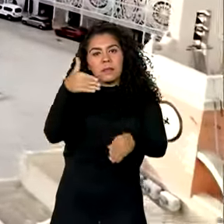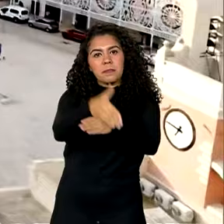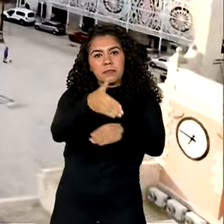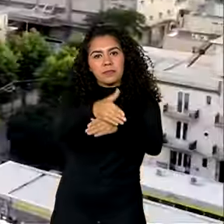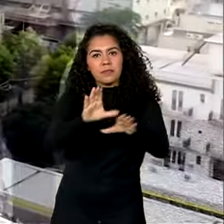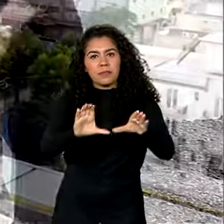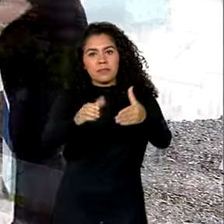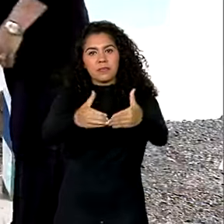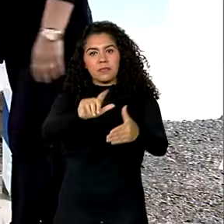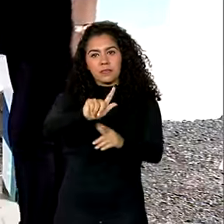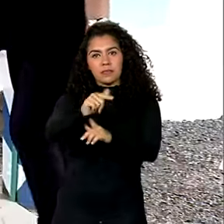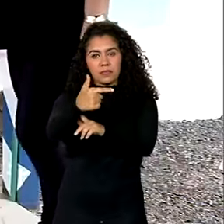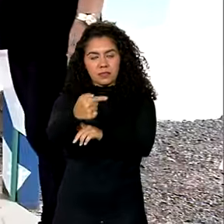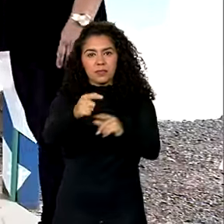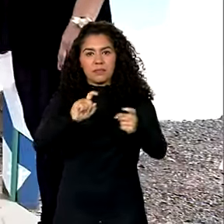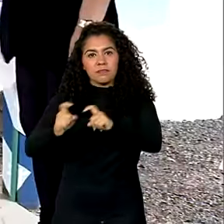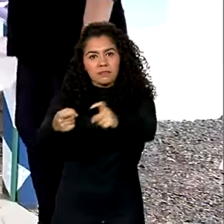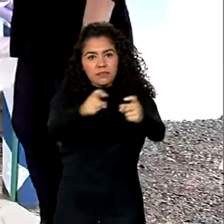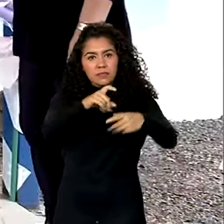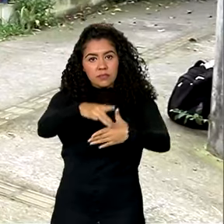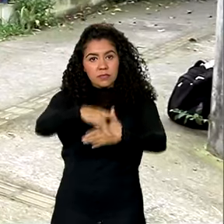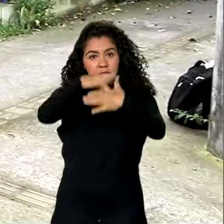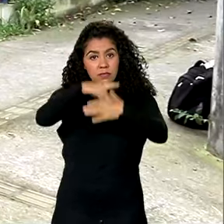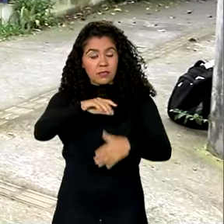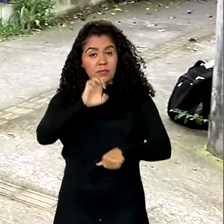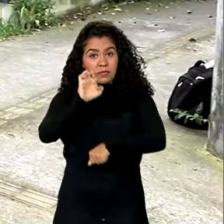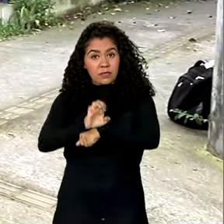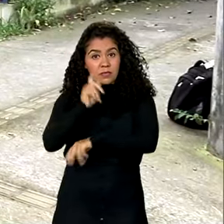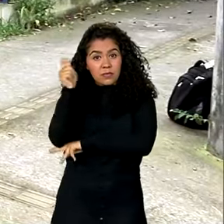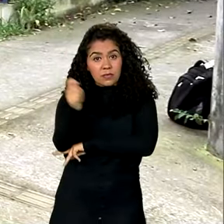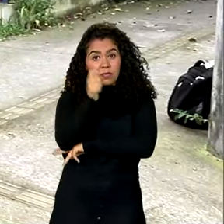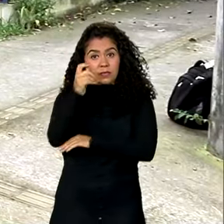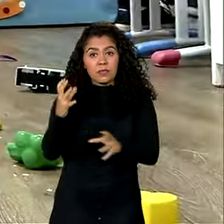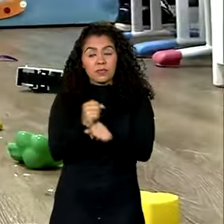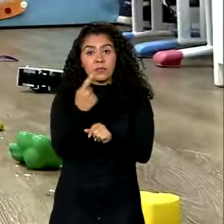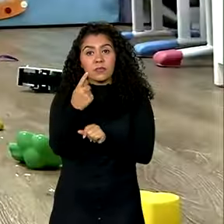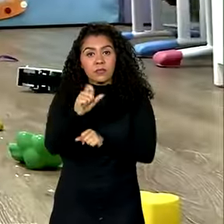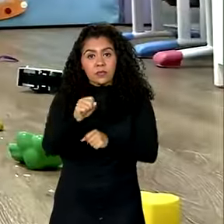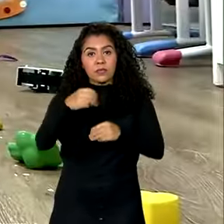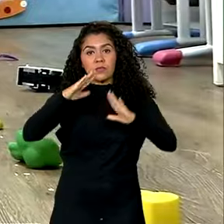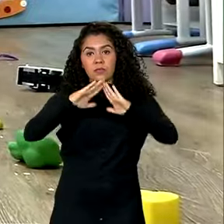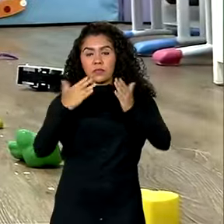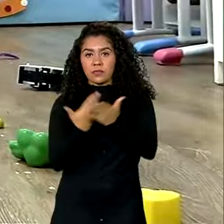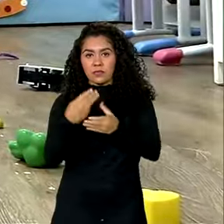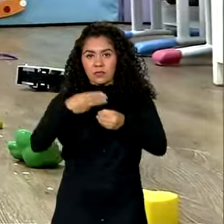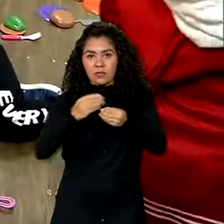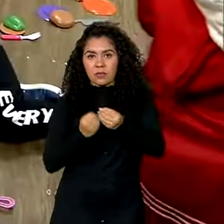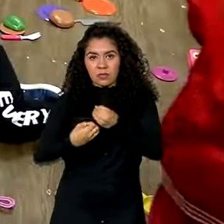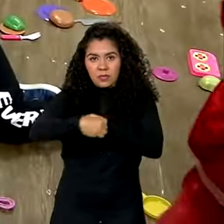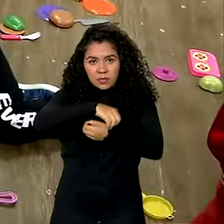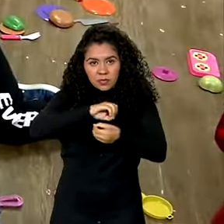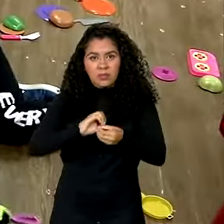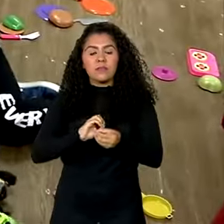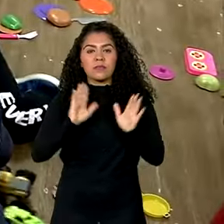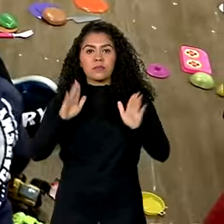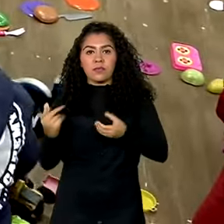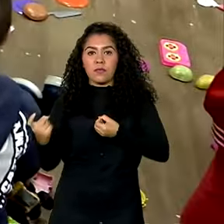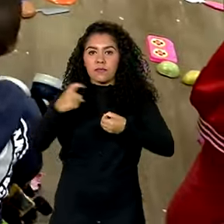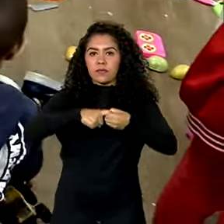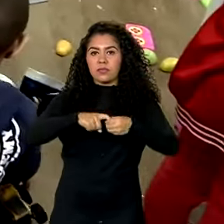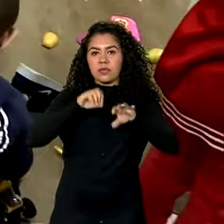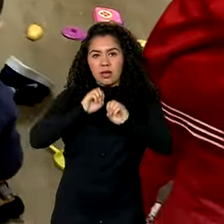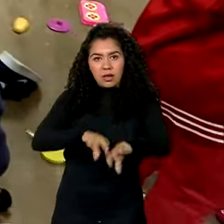G7. No Rio Grande do Sul, 18 escolas municipais retomam as aulas. O governo federal investiu 46